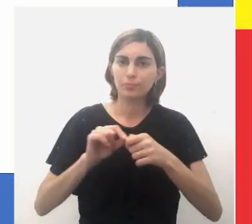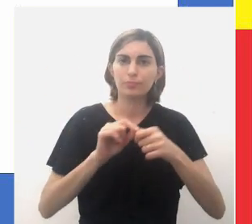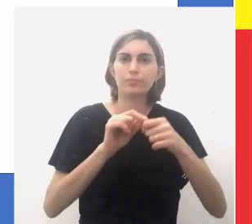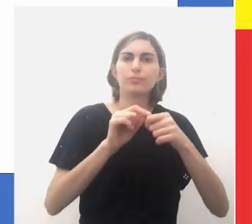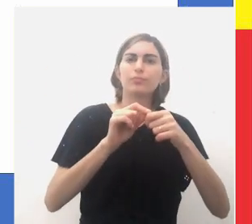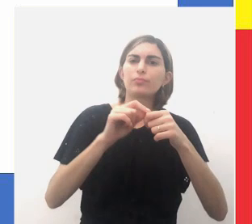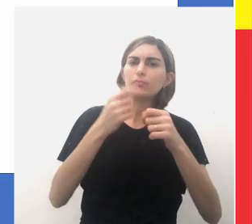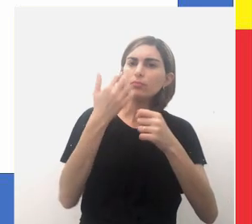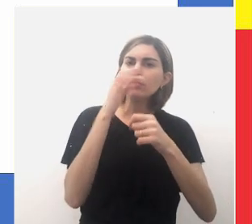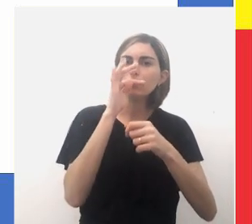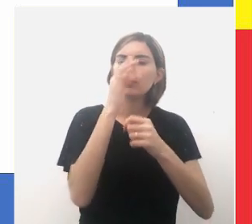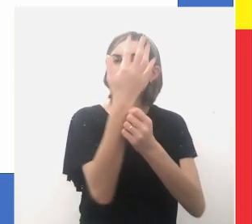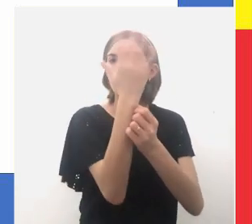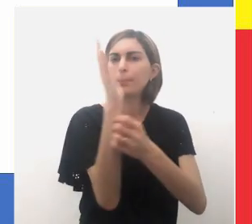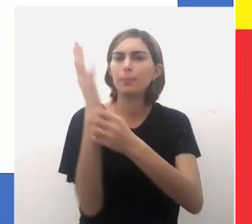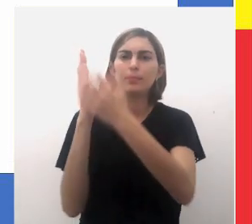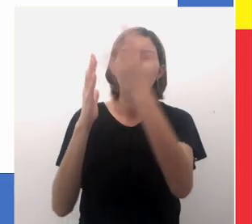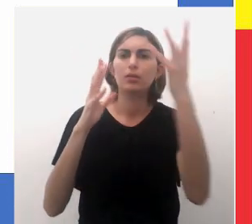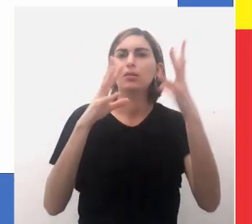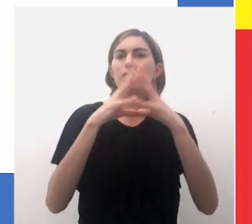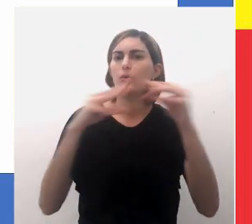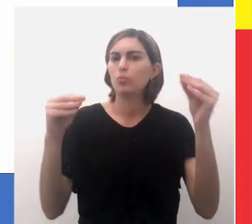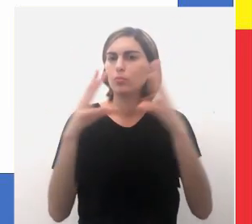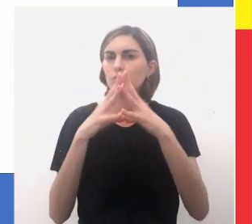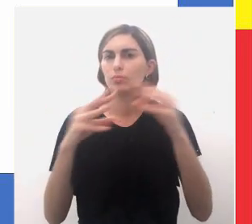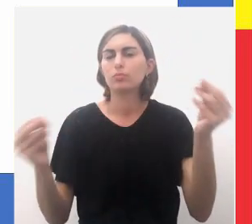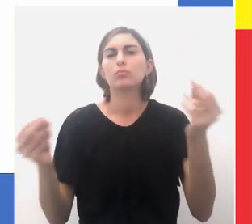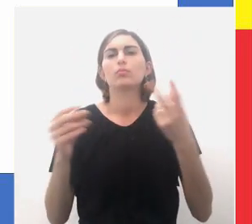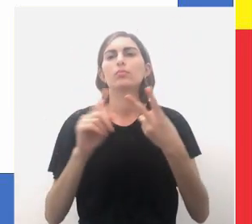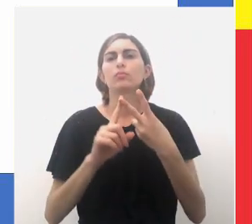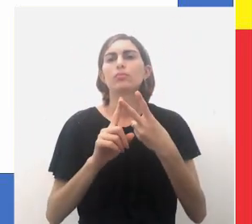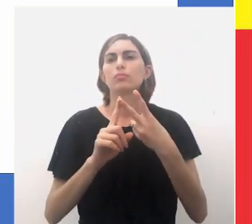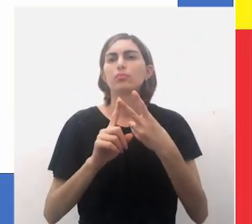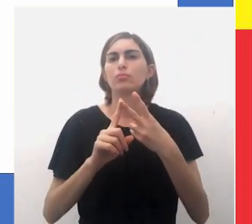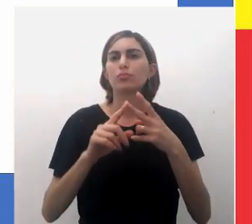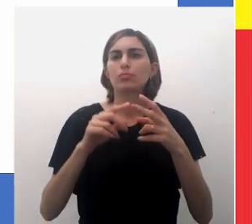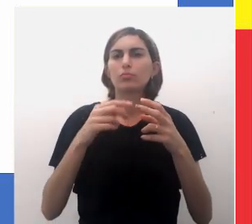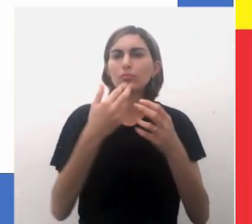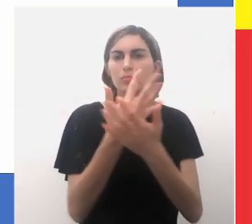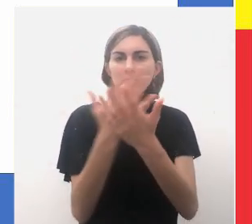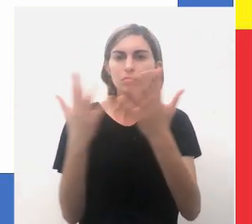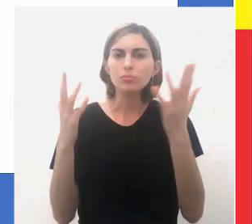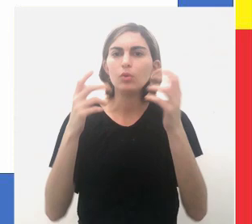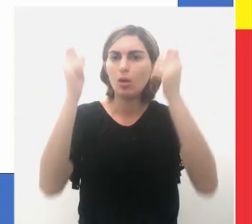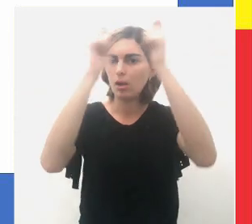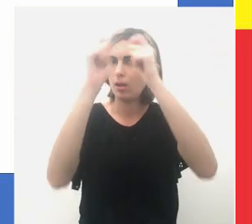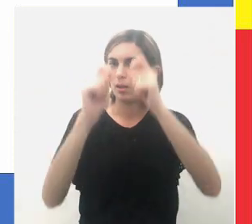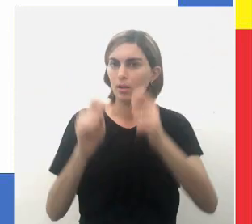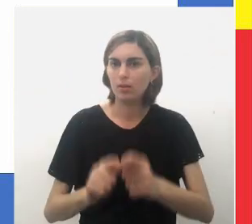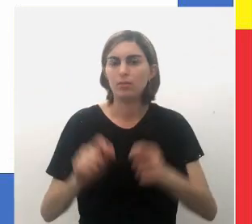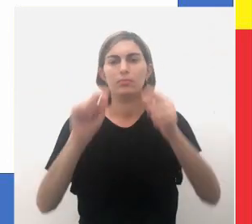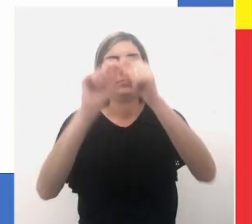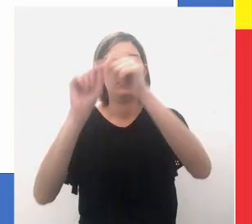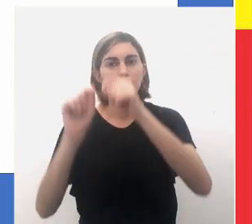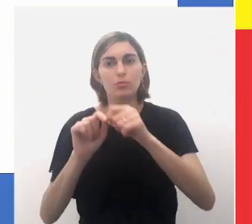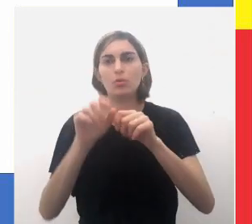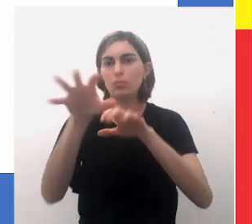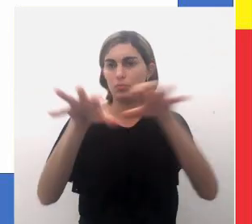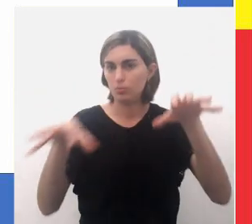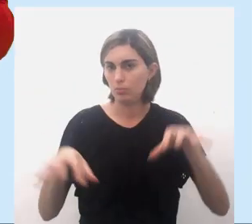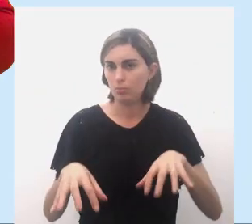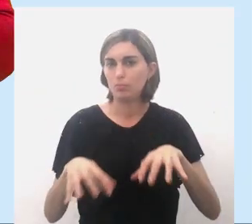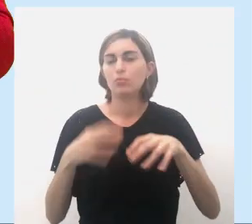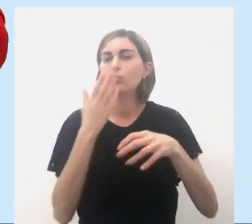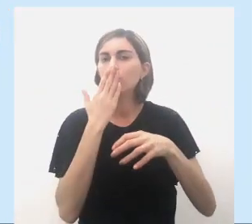produção de ervas, de algodão, ou especialização de ofícios artesanais. Esses